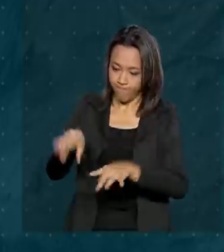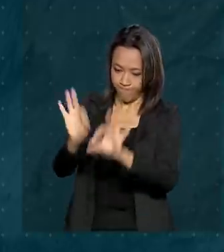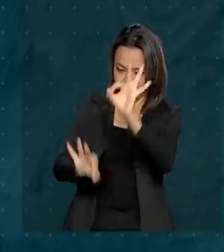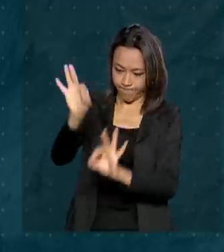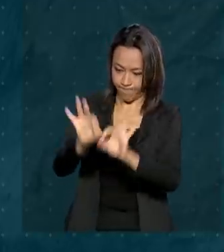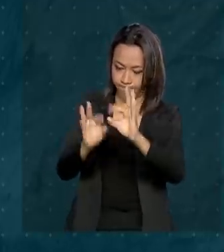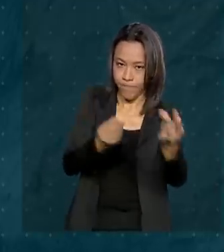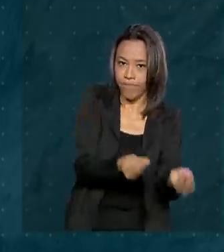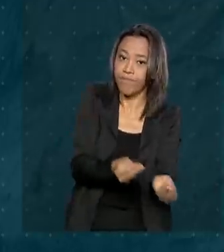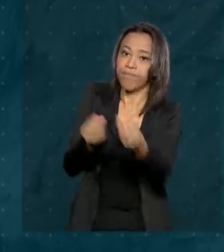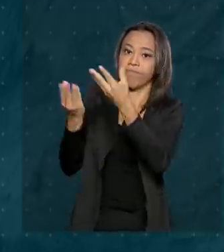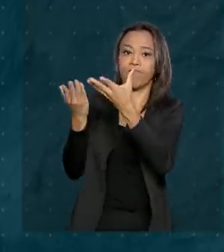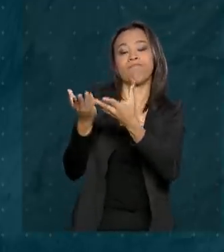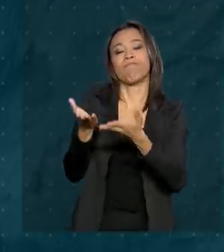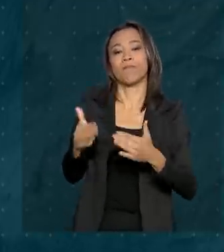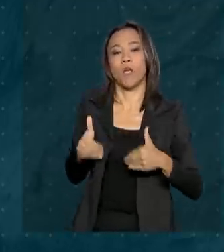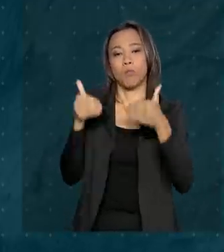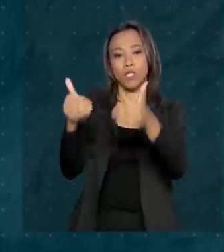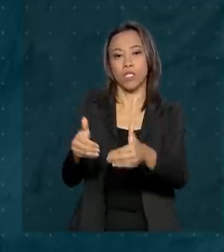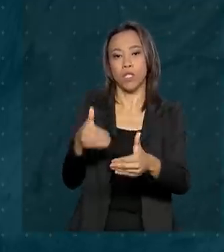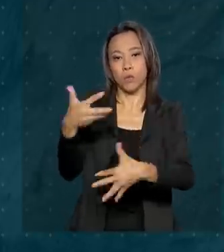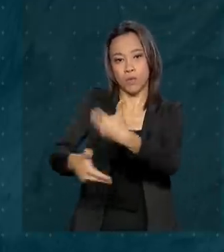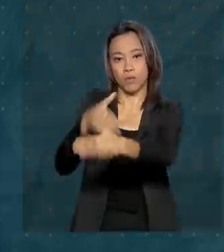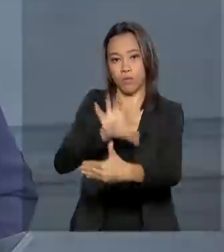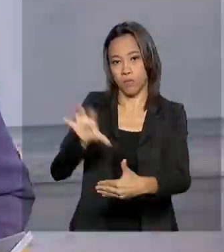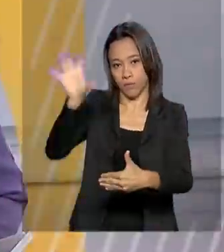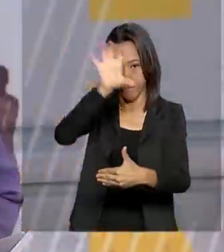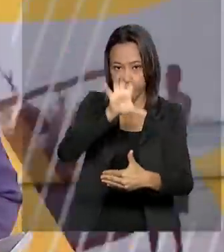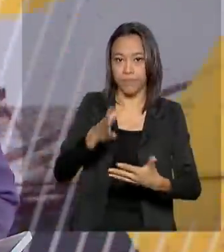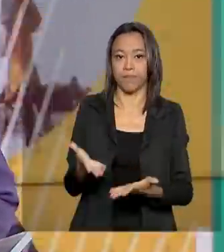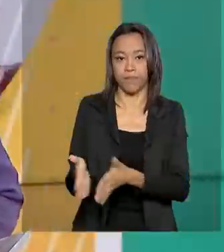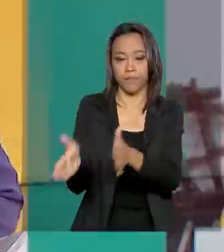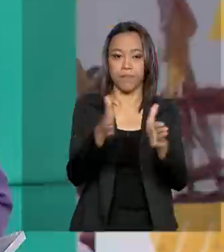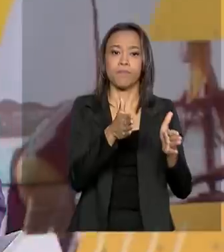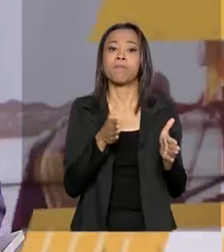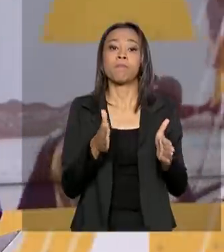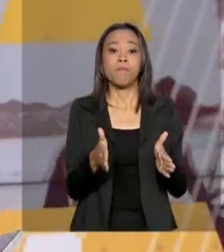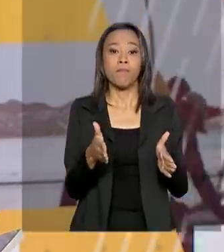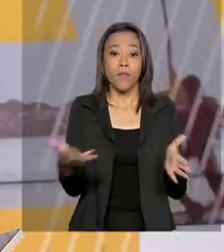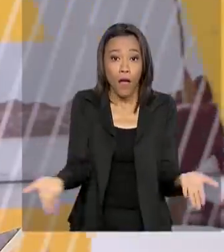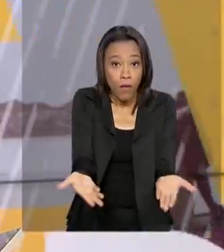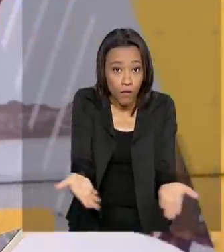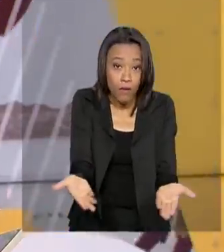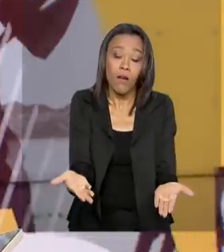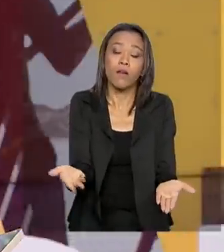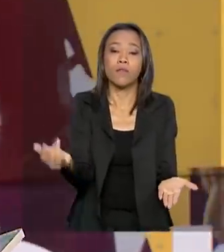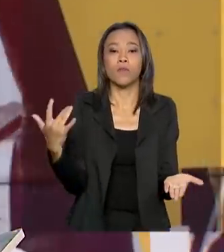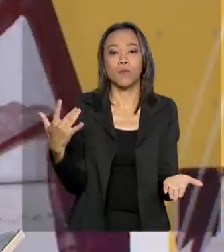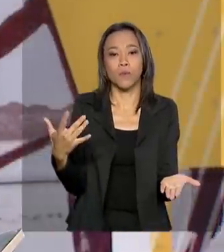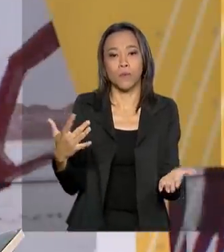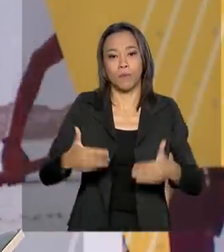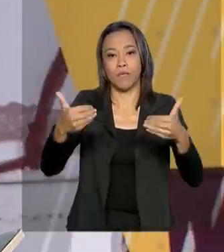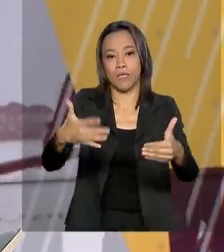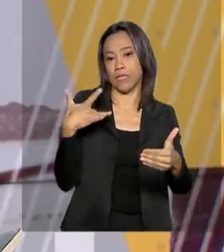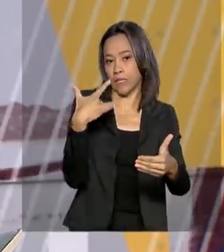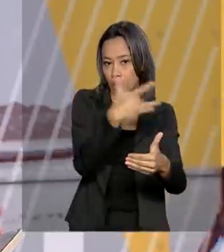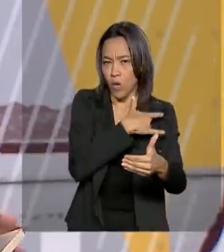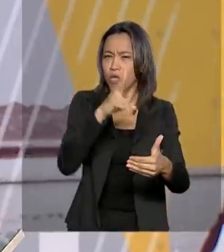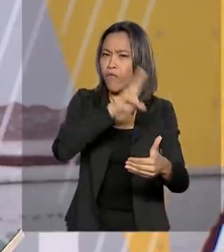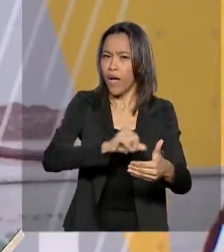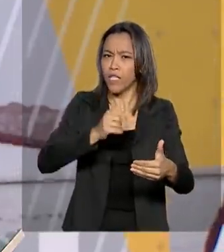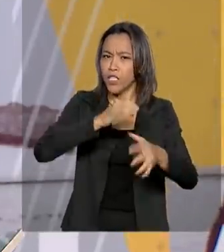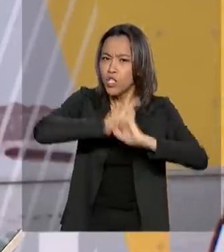encaminhar ao Ministério do Desenvolvimento Regional. A partir de agora, o Ministério da Saúde vai divulgar boletins